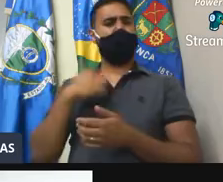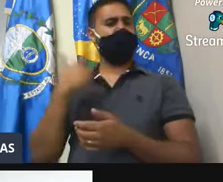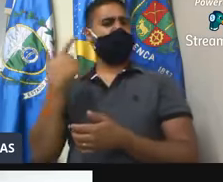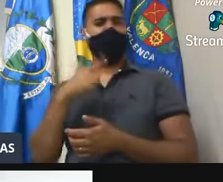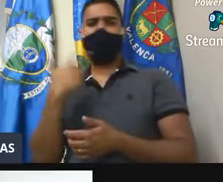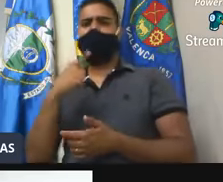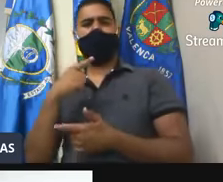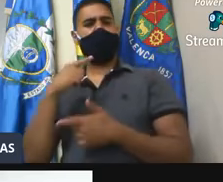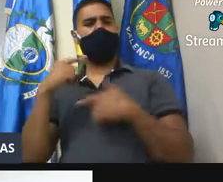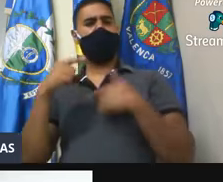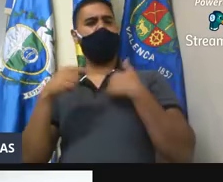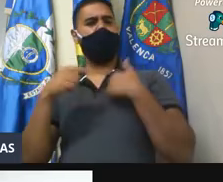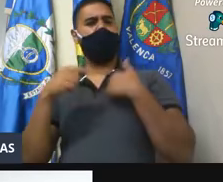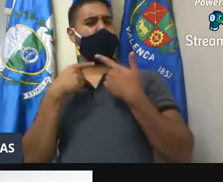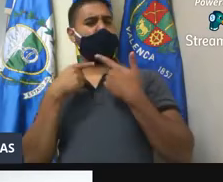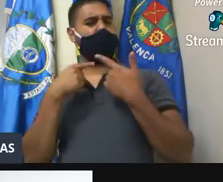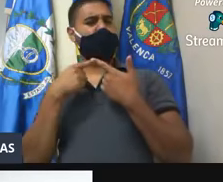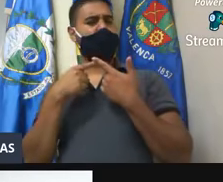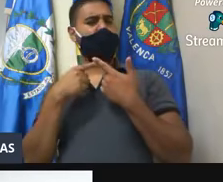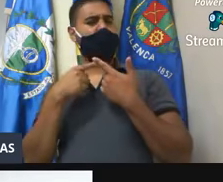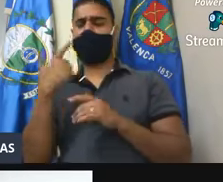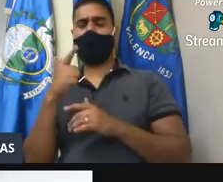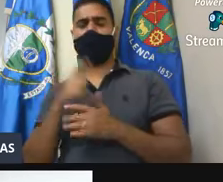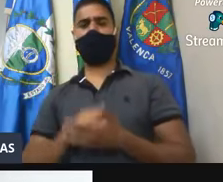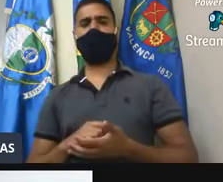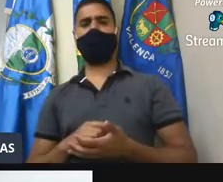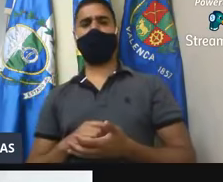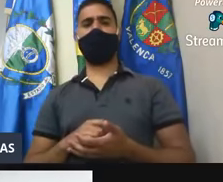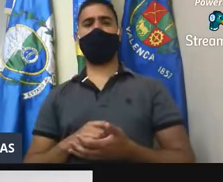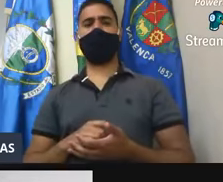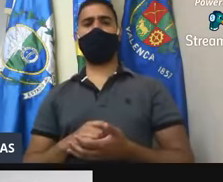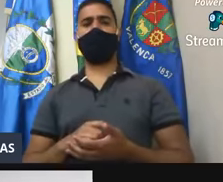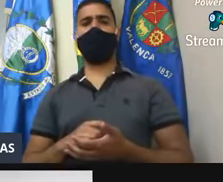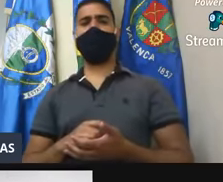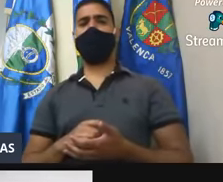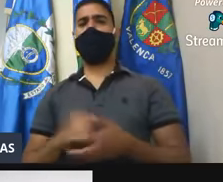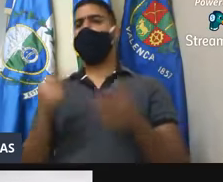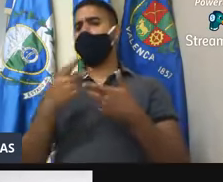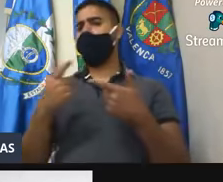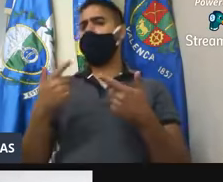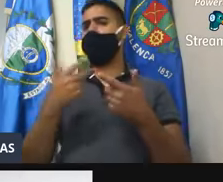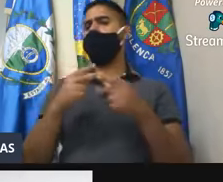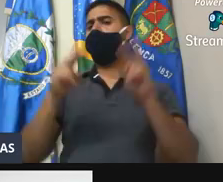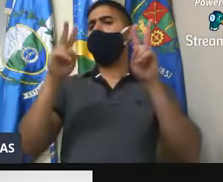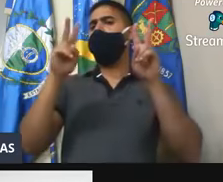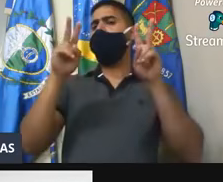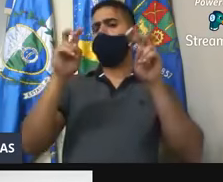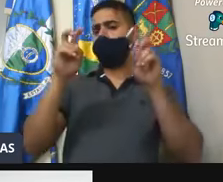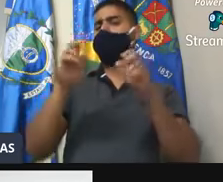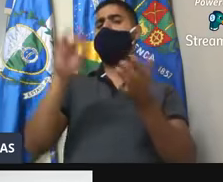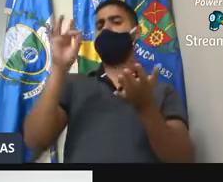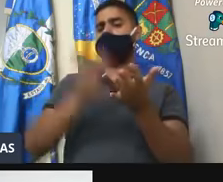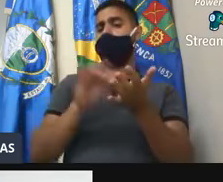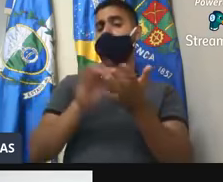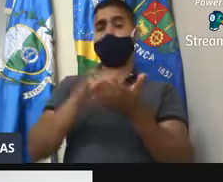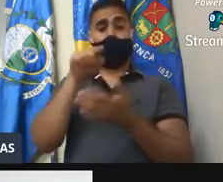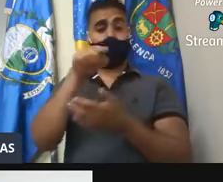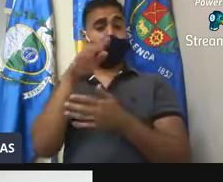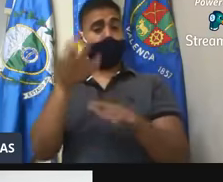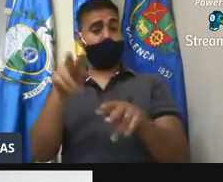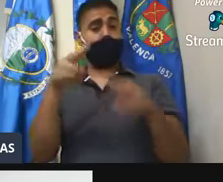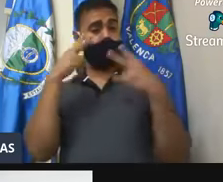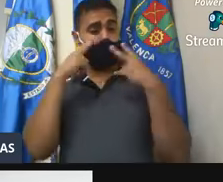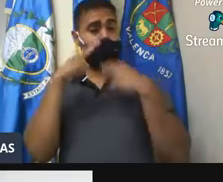eu já não tinha, e agora eu não tenho mesmo mais, que o fato é extremamente real, e você que nos assiste,